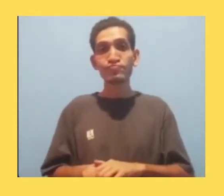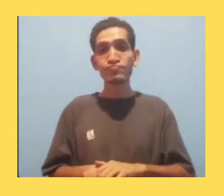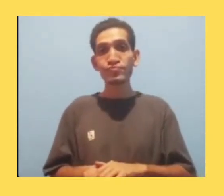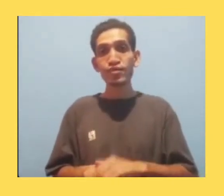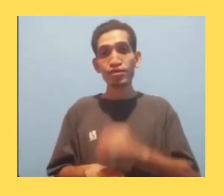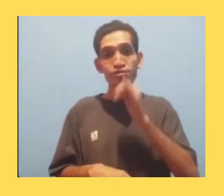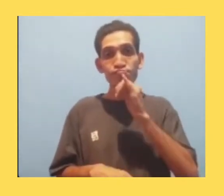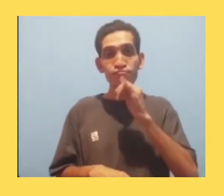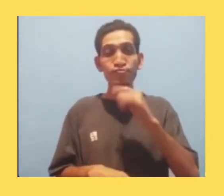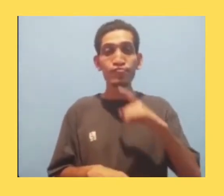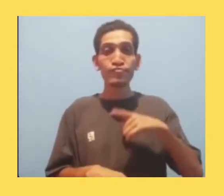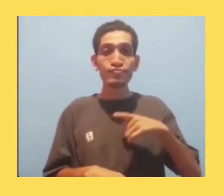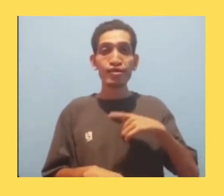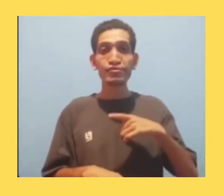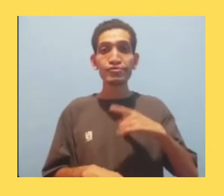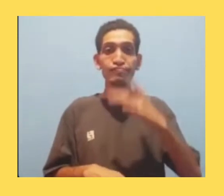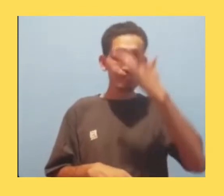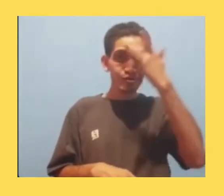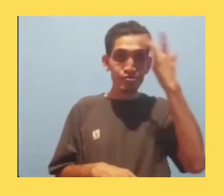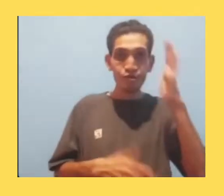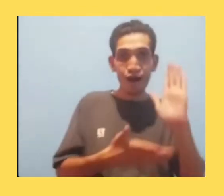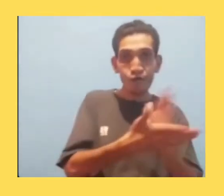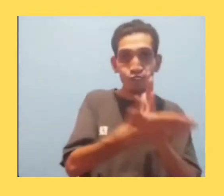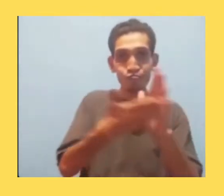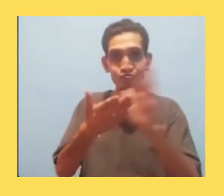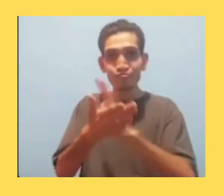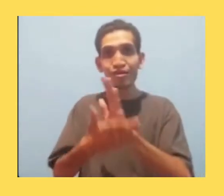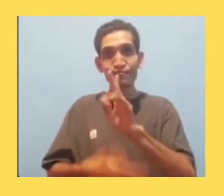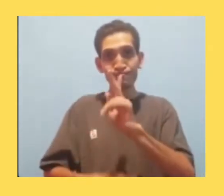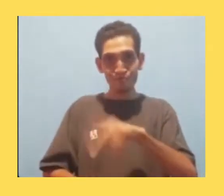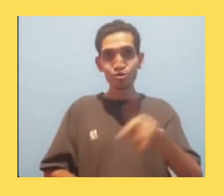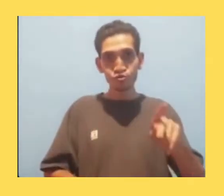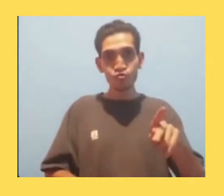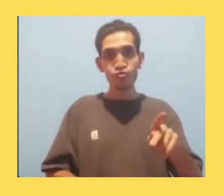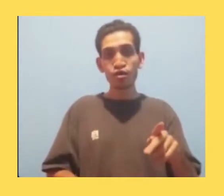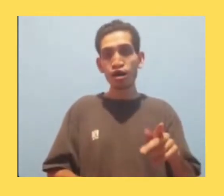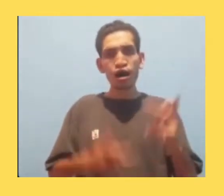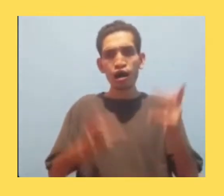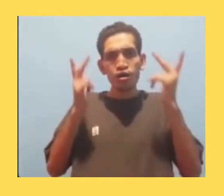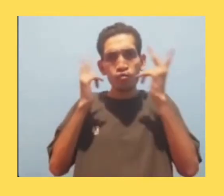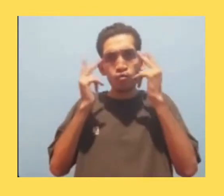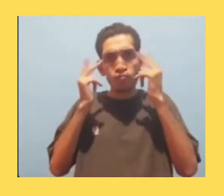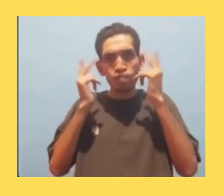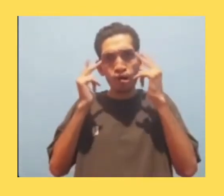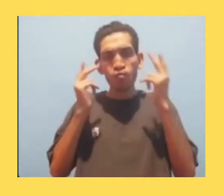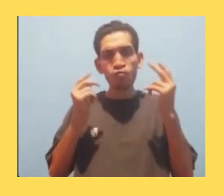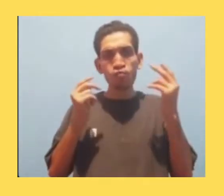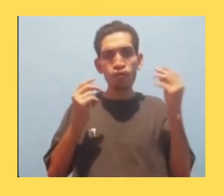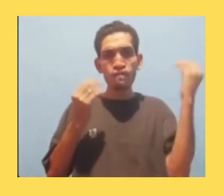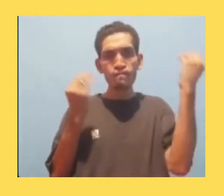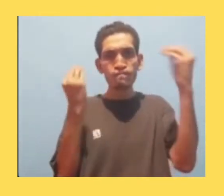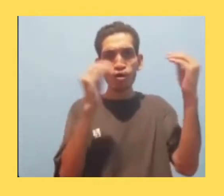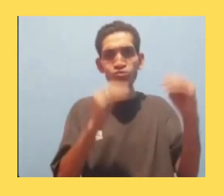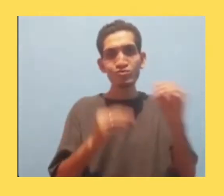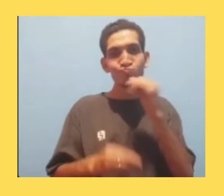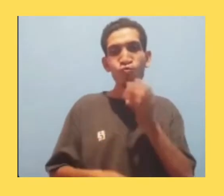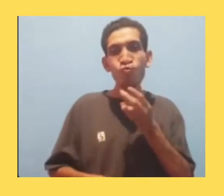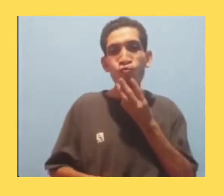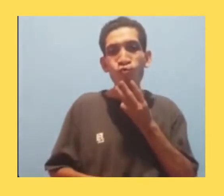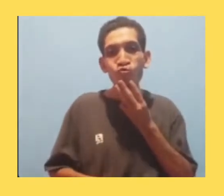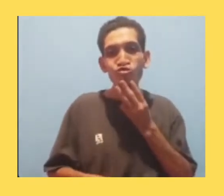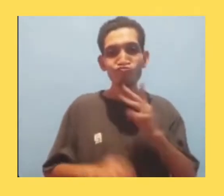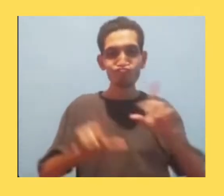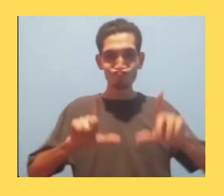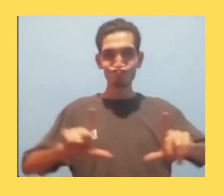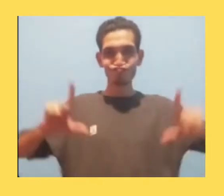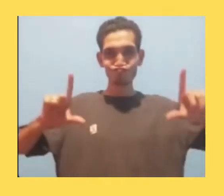professores que queiram disponibilizar um conteúdo feito num documento lá do Word. E aí